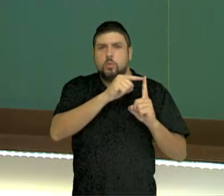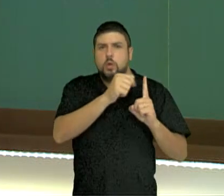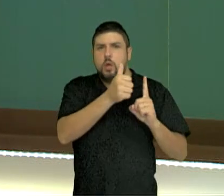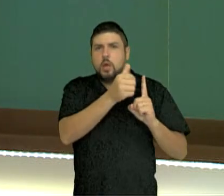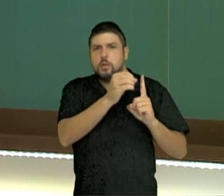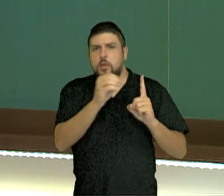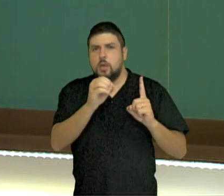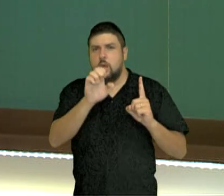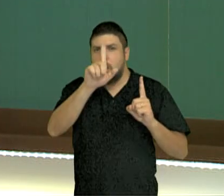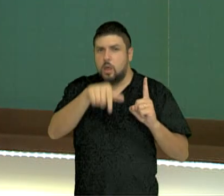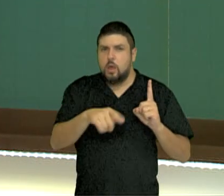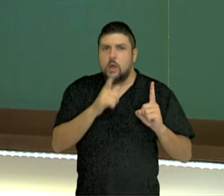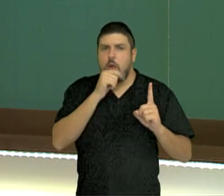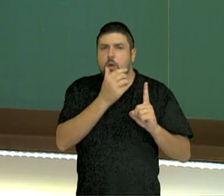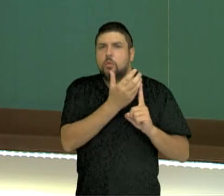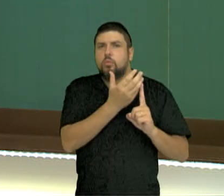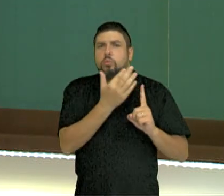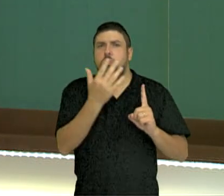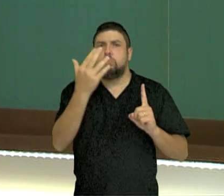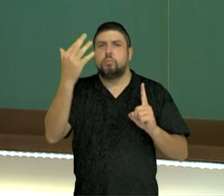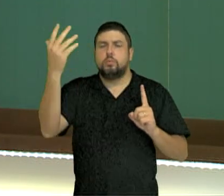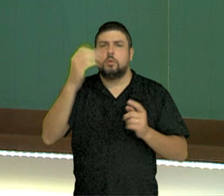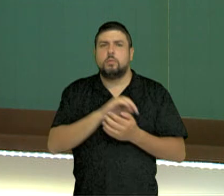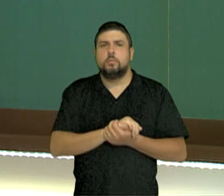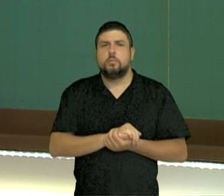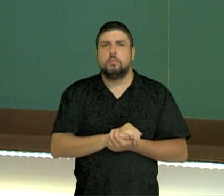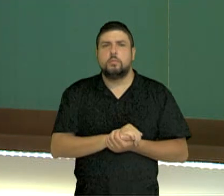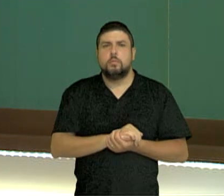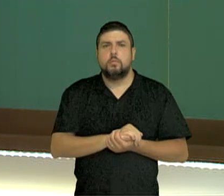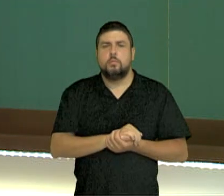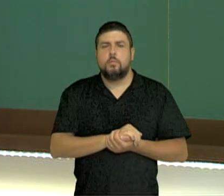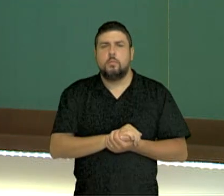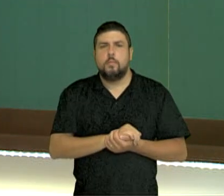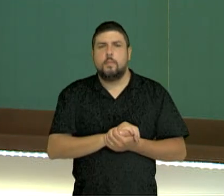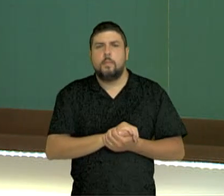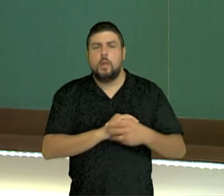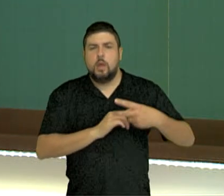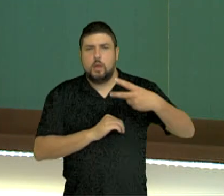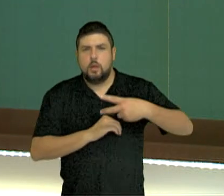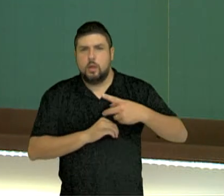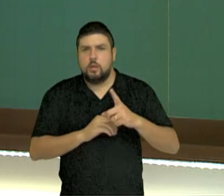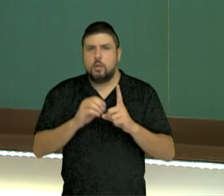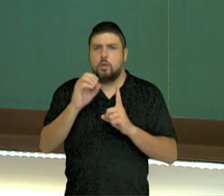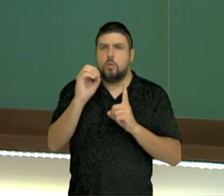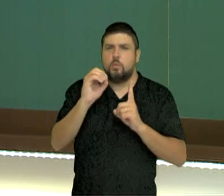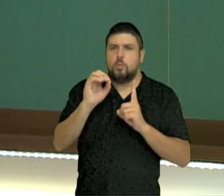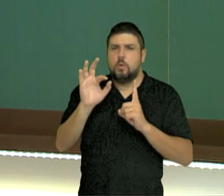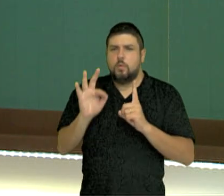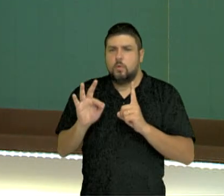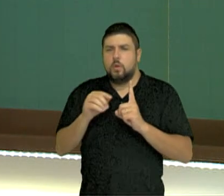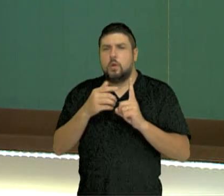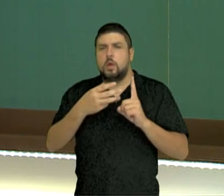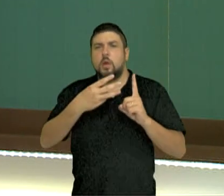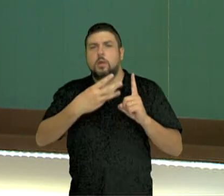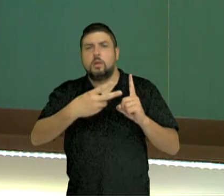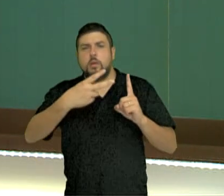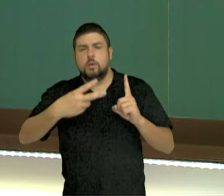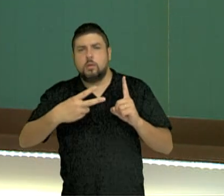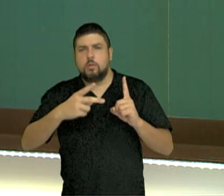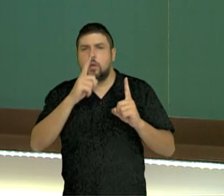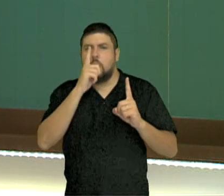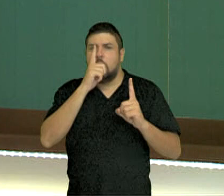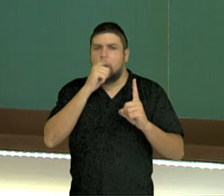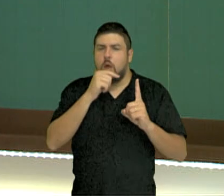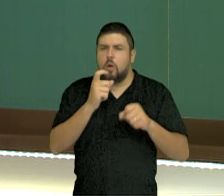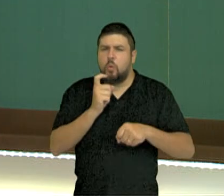escala centígrada. A escala Fahrenheit, ela parte dos 32 graus Fahrenheit para a fusão da água e